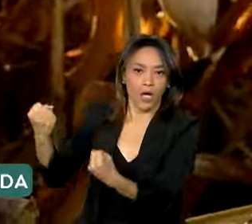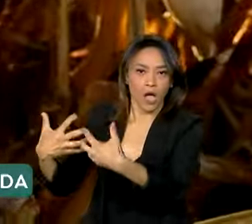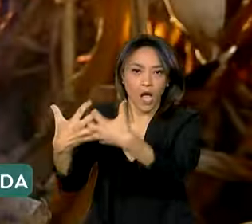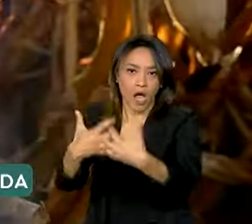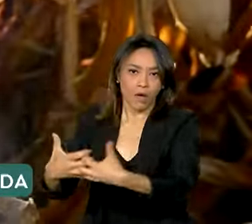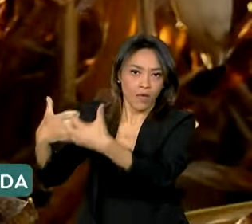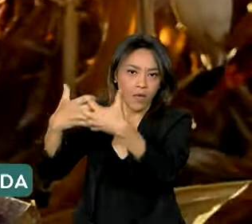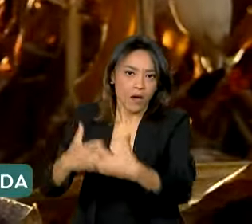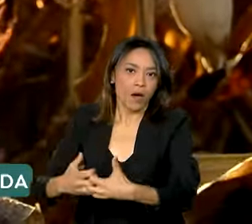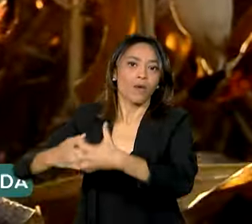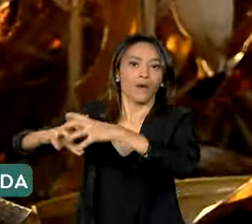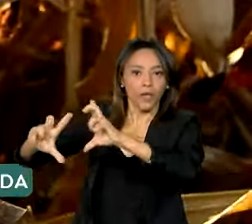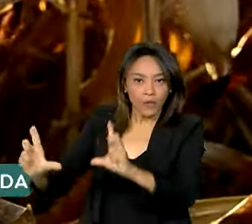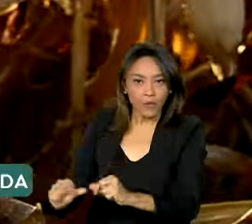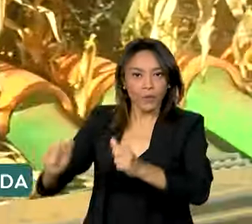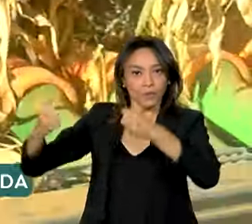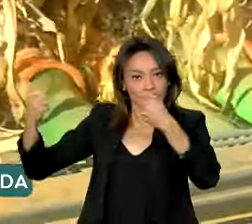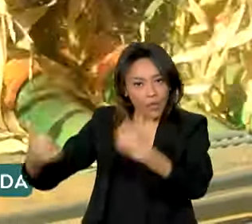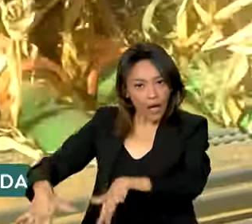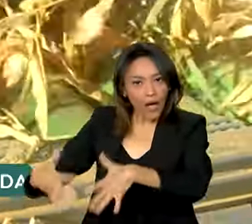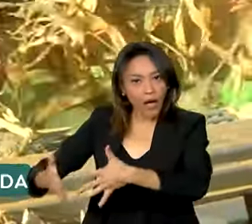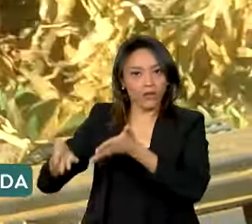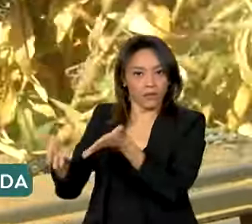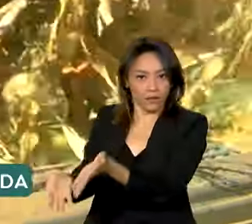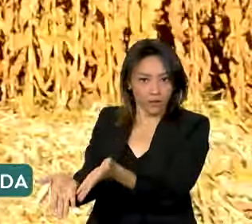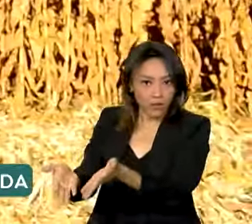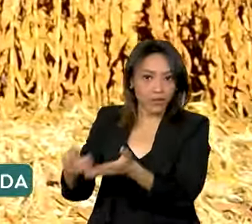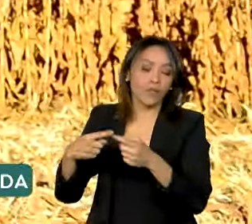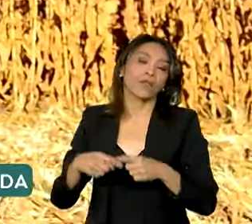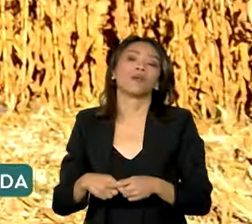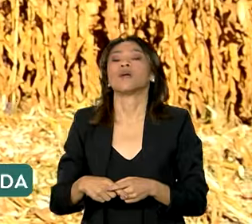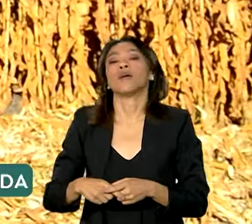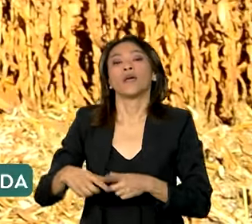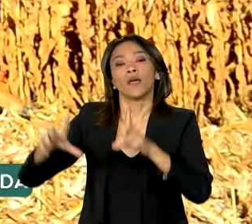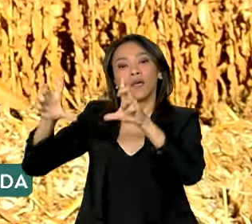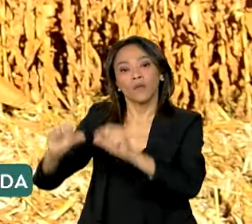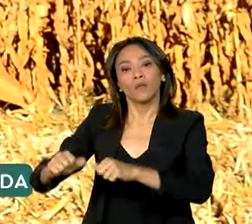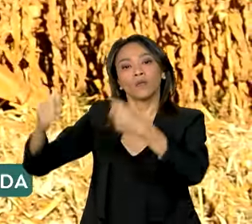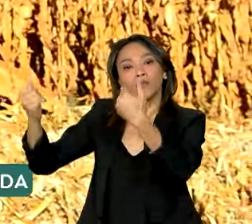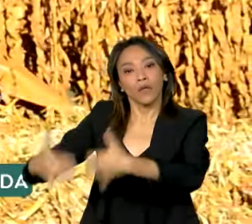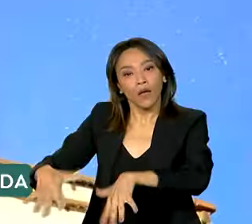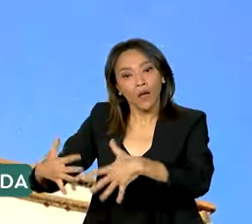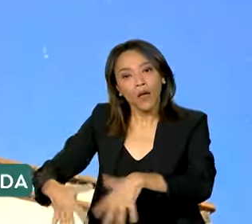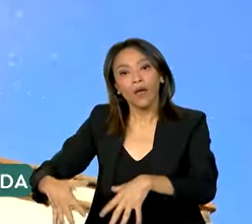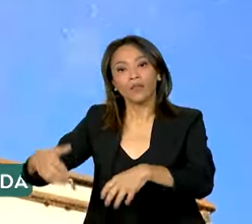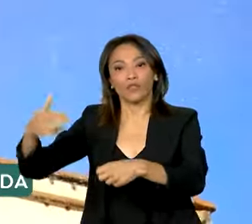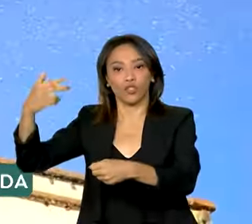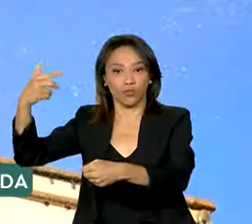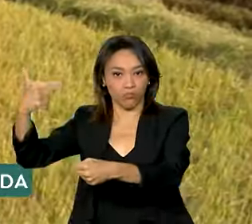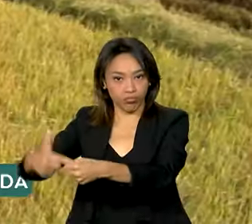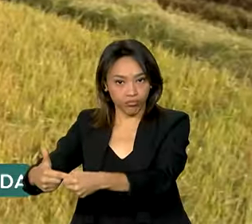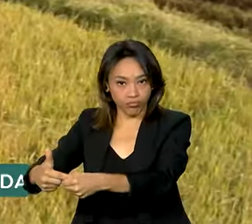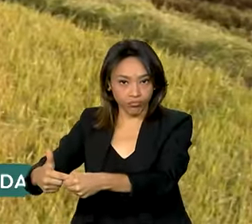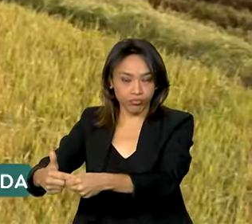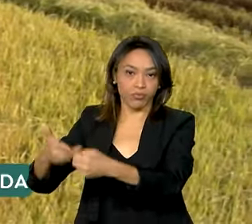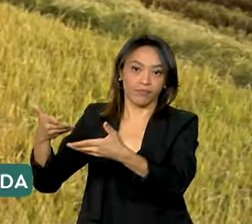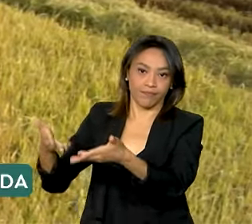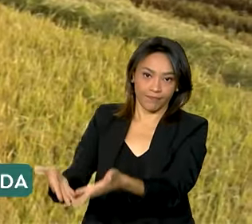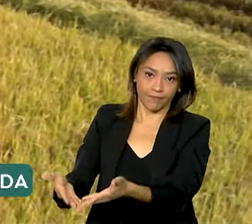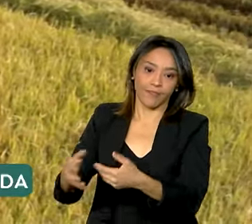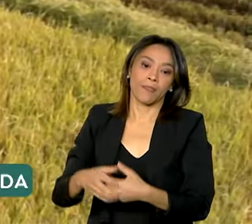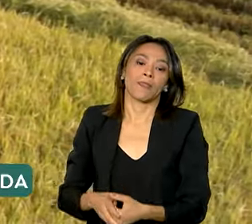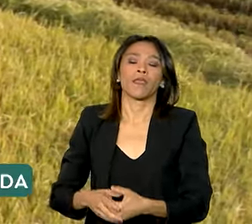pneu ou de produtos à base de petróleo para fazer a manutenção, menos